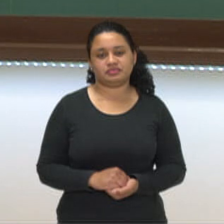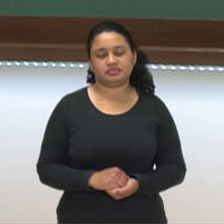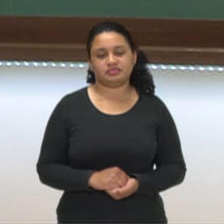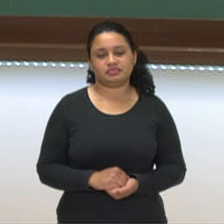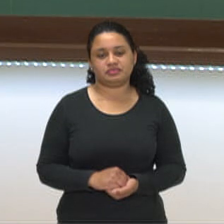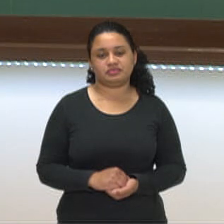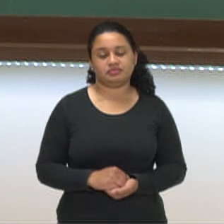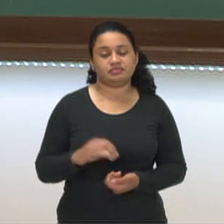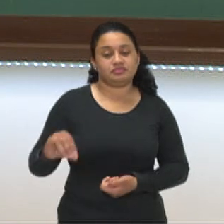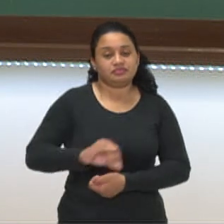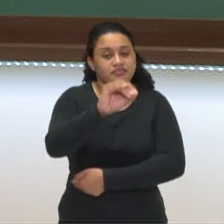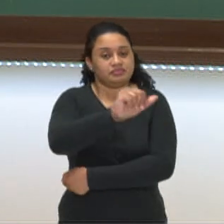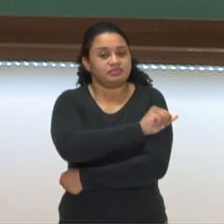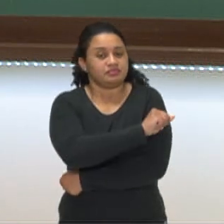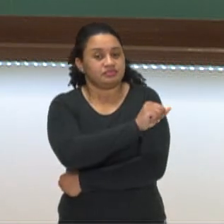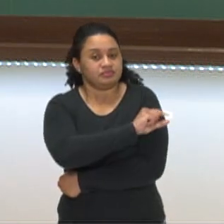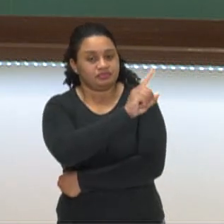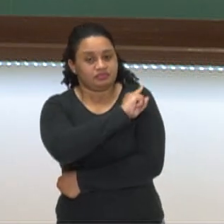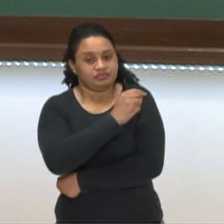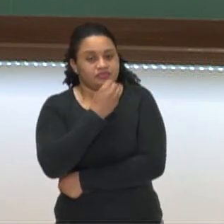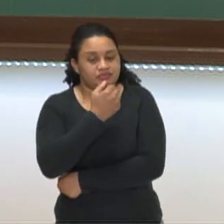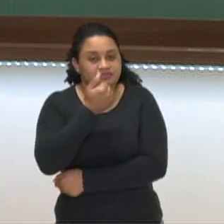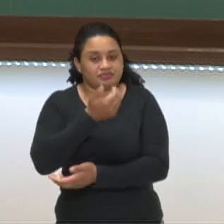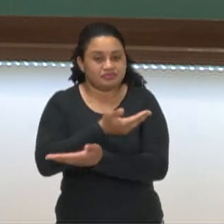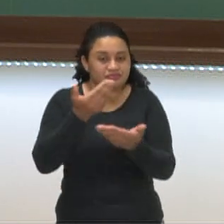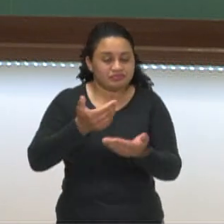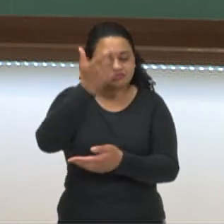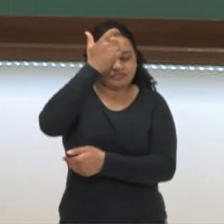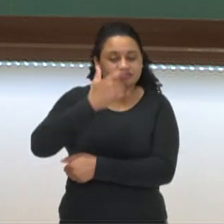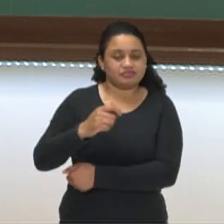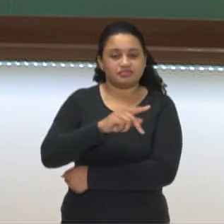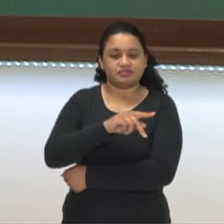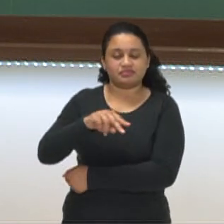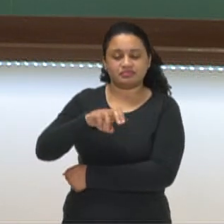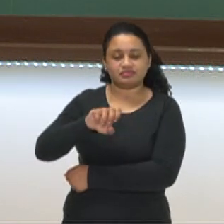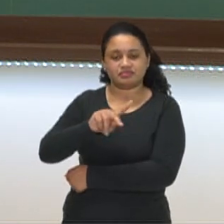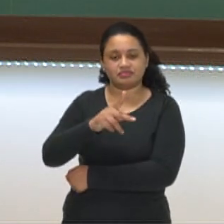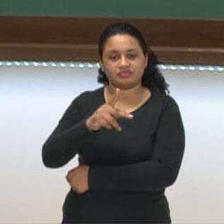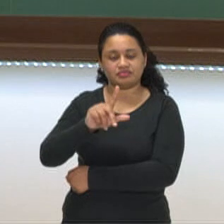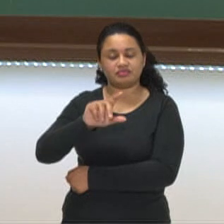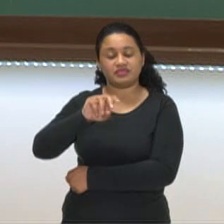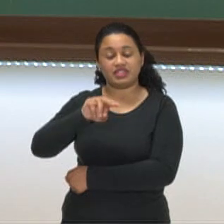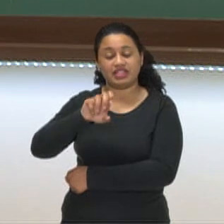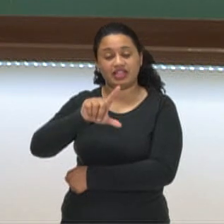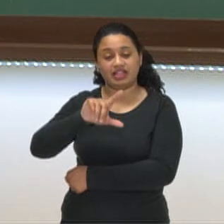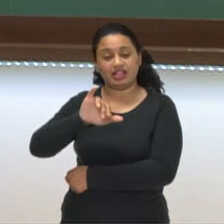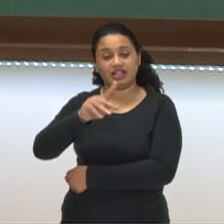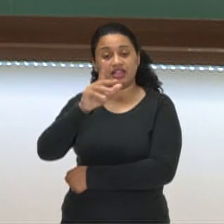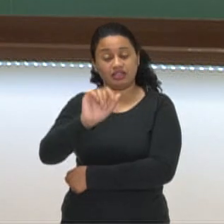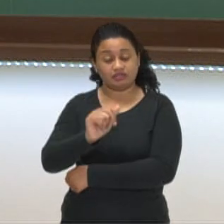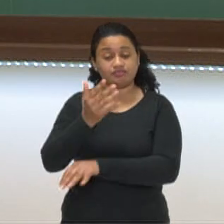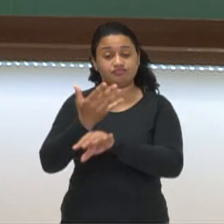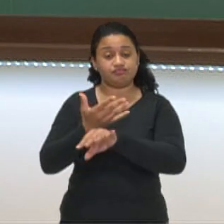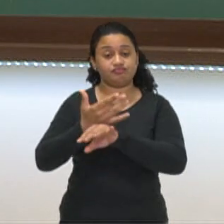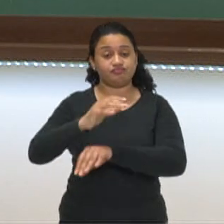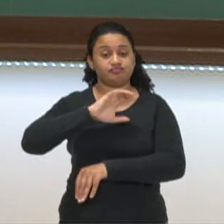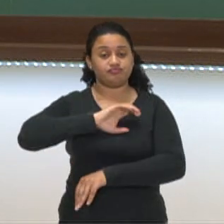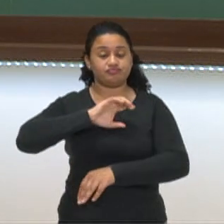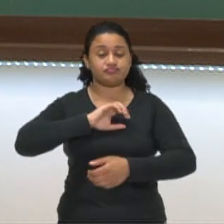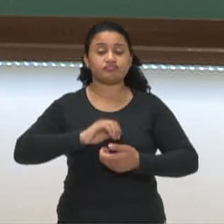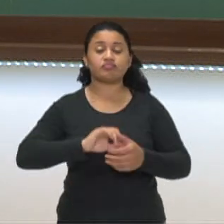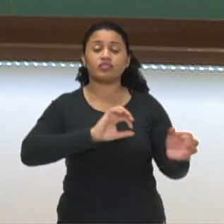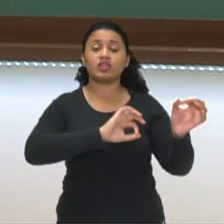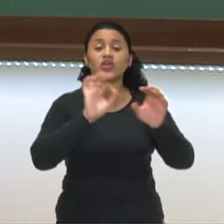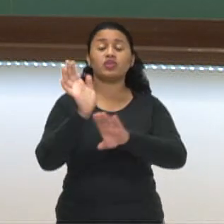Olá estudantes da primeira série, tudo bem com vocês? Eu sou a professora Nelinha de língua portuguesa e neste vídeo nós vamos falar